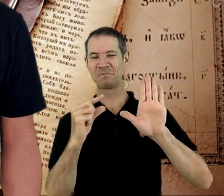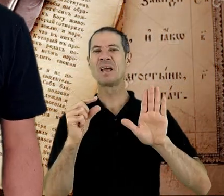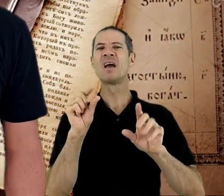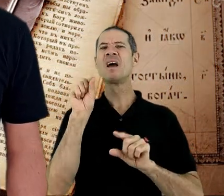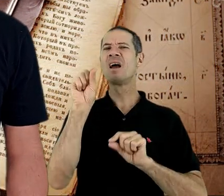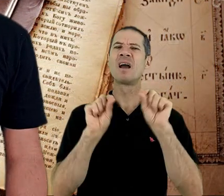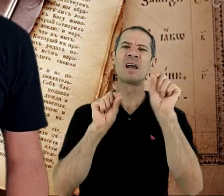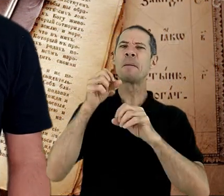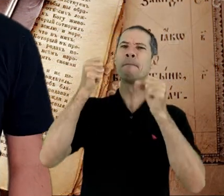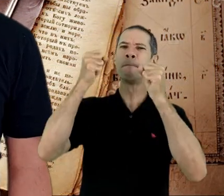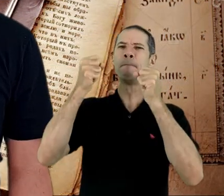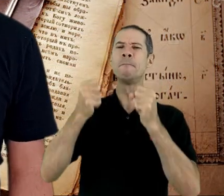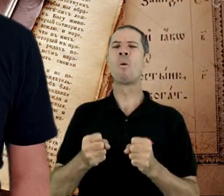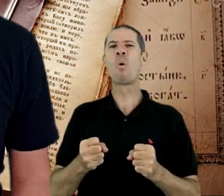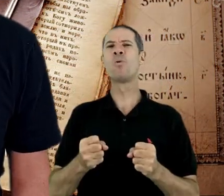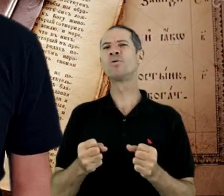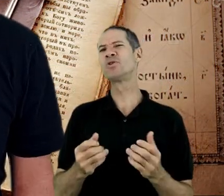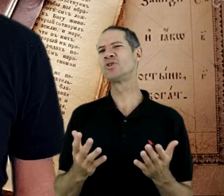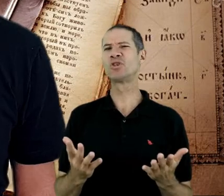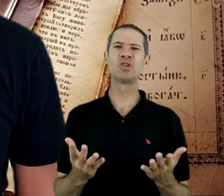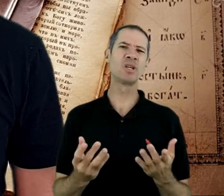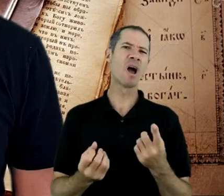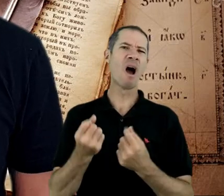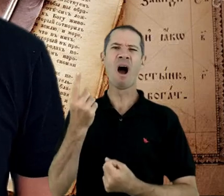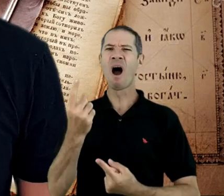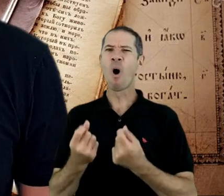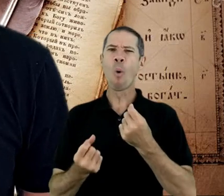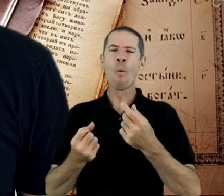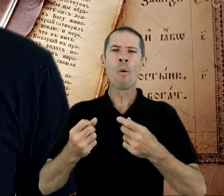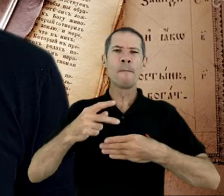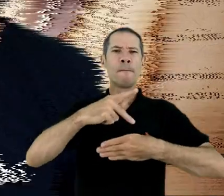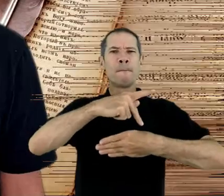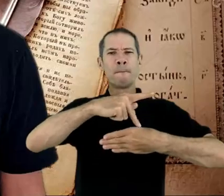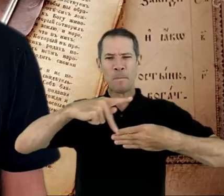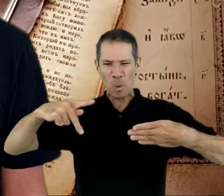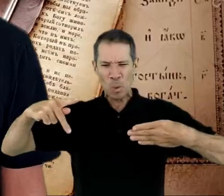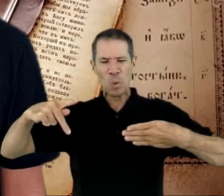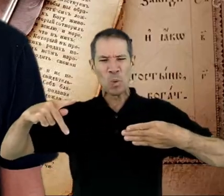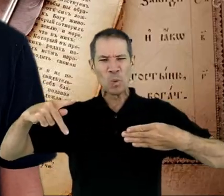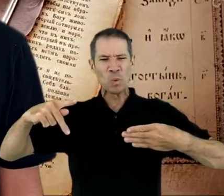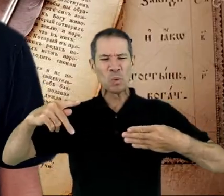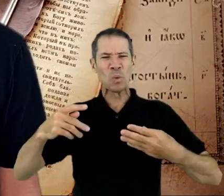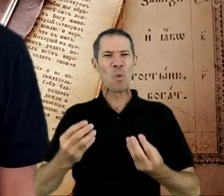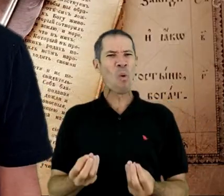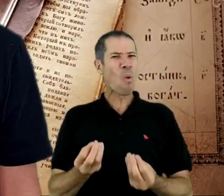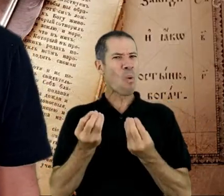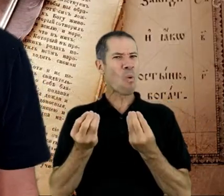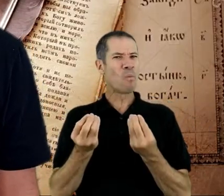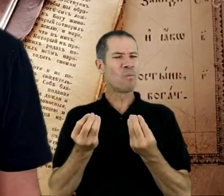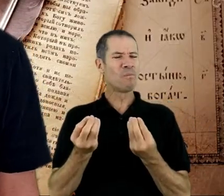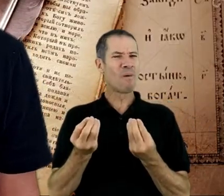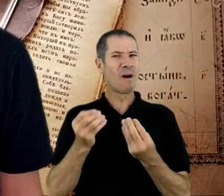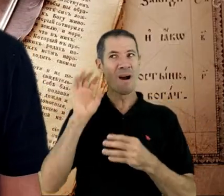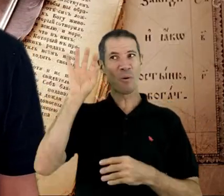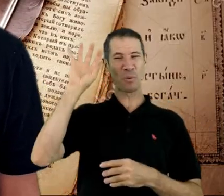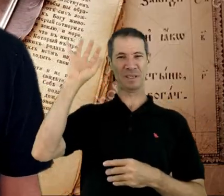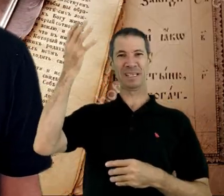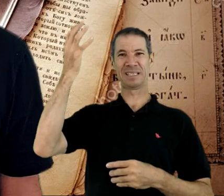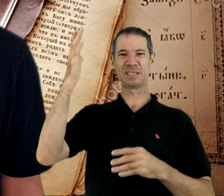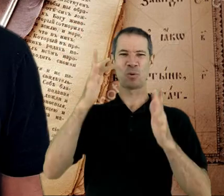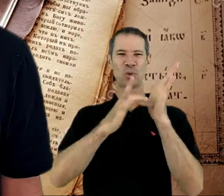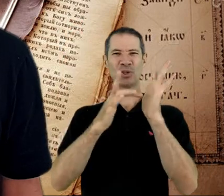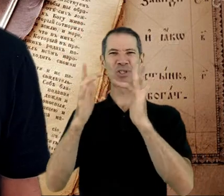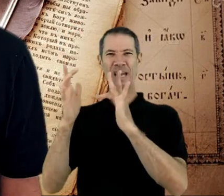pode extrair algo puro da impureza. Vemos isso acontecer por Jesus